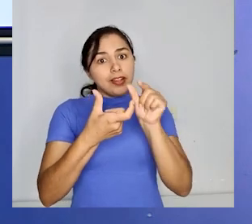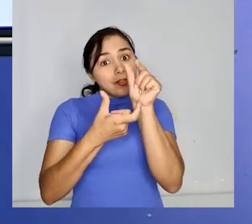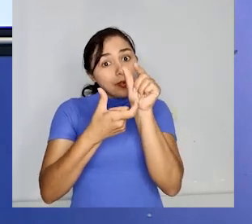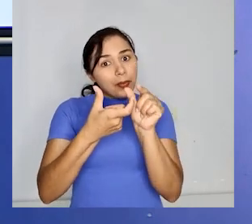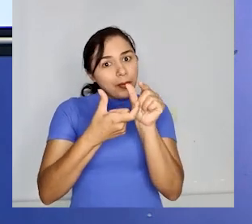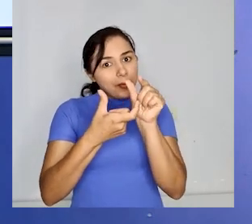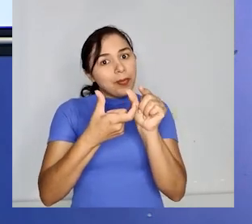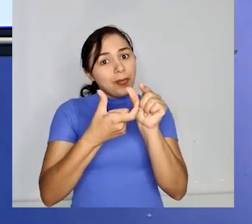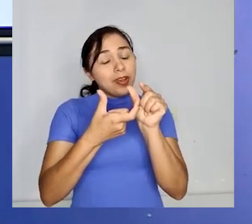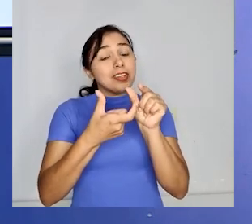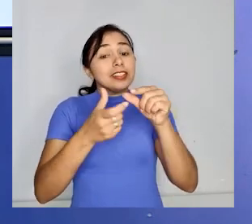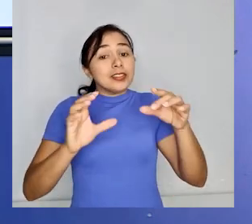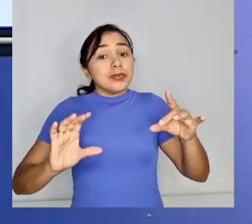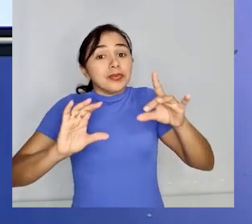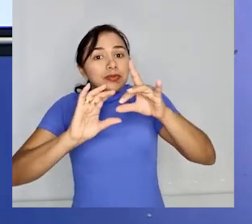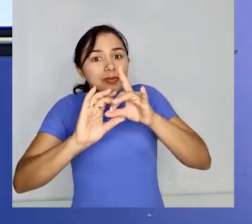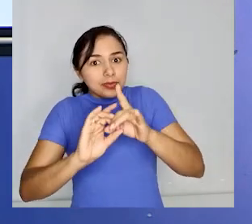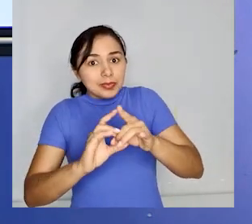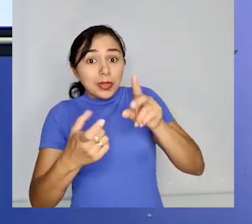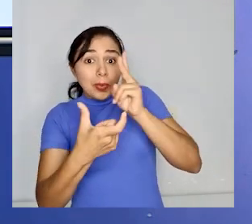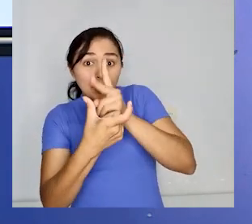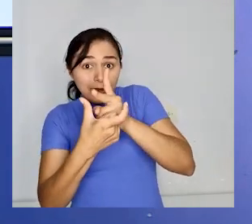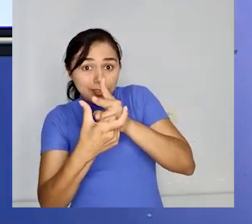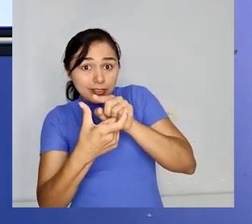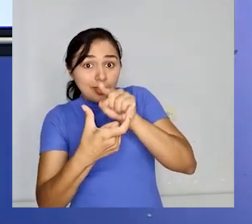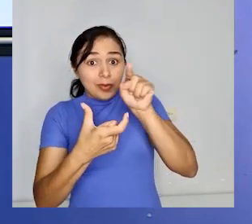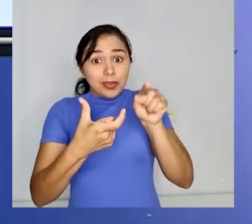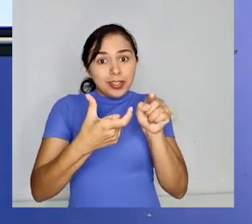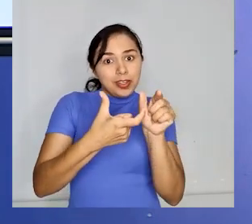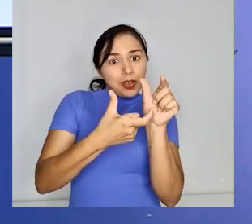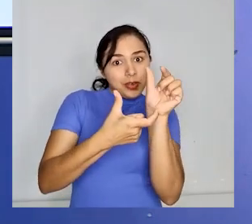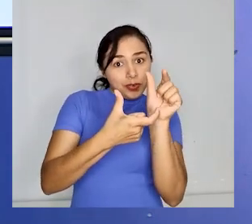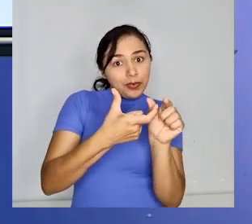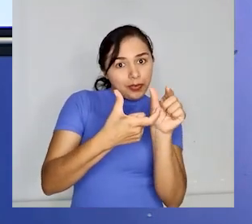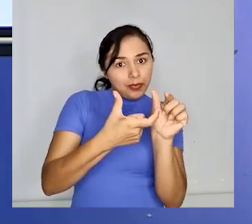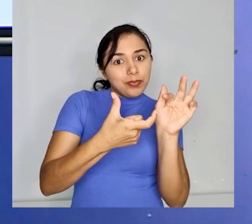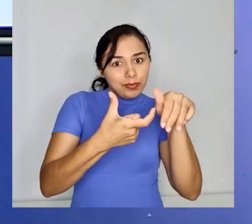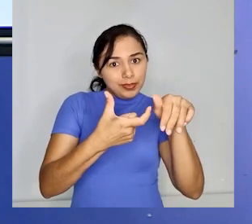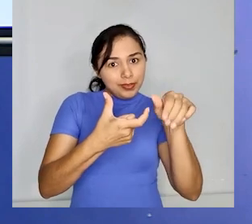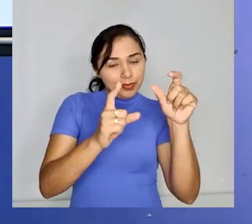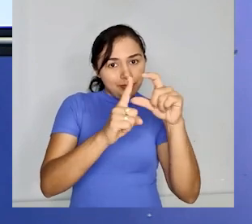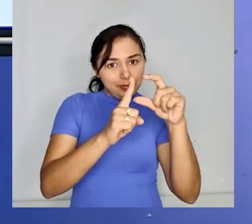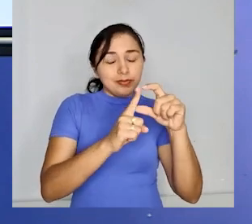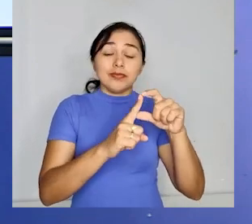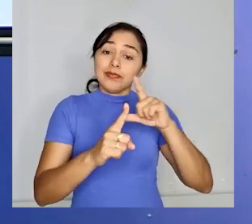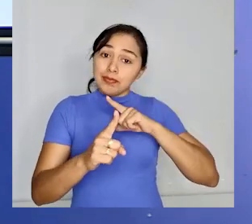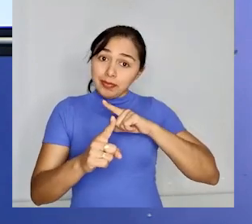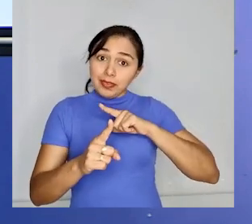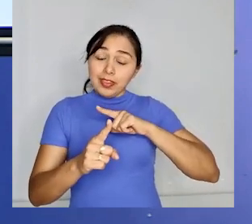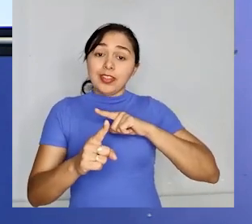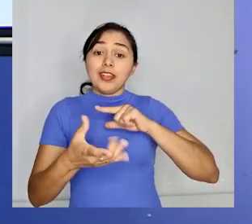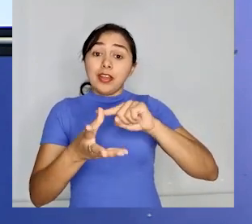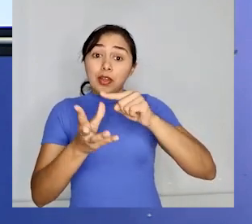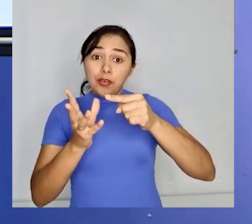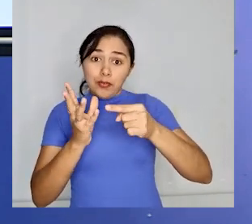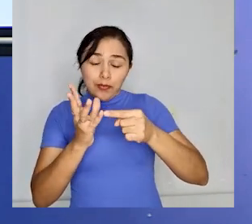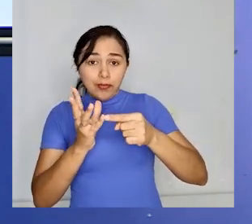entre o radical e as desinências. Existem as vogais temáticas nominais e as verbais.